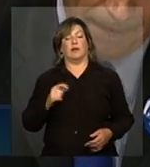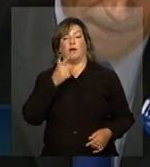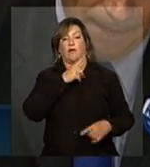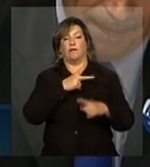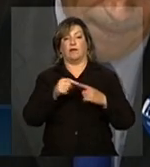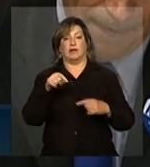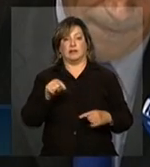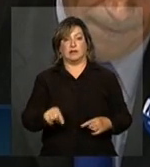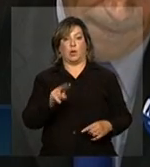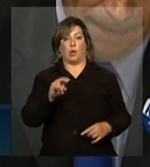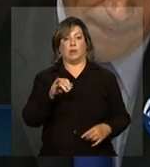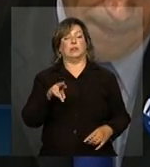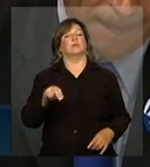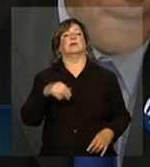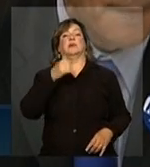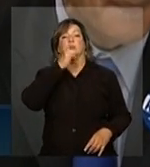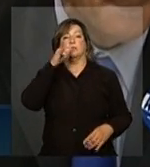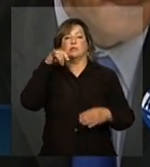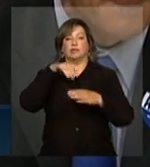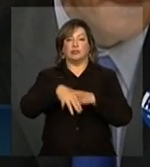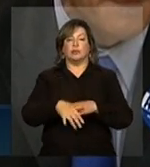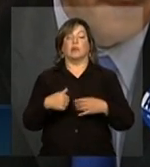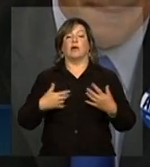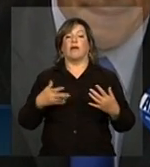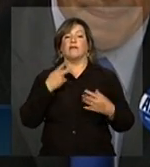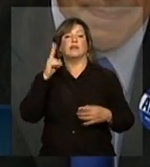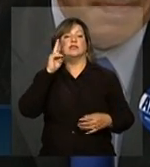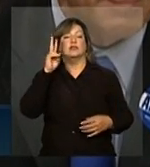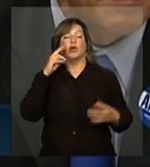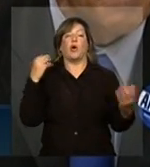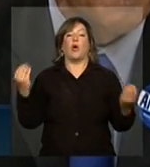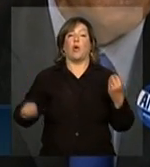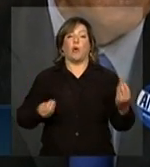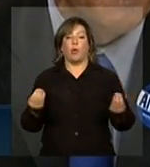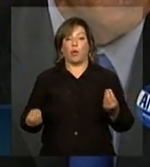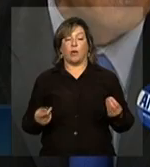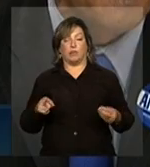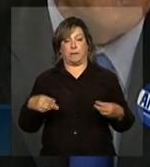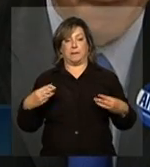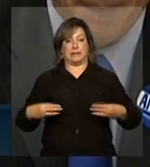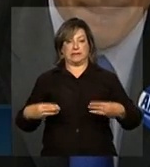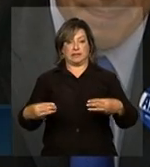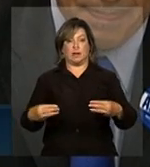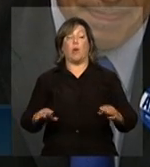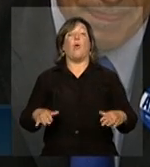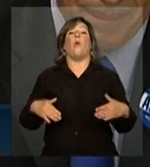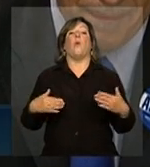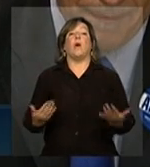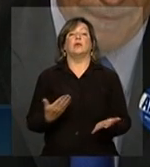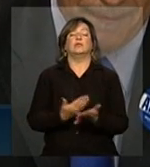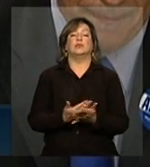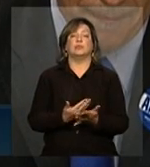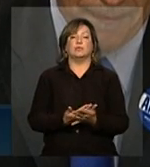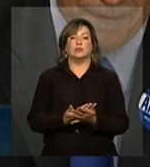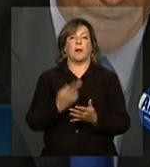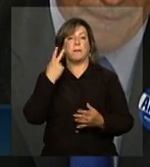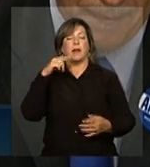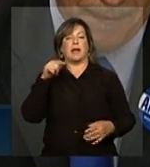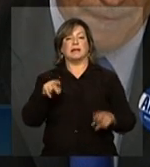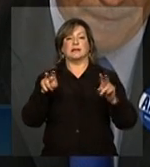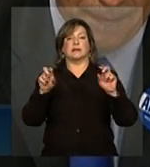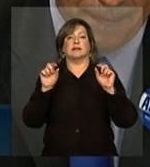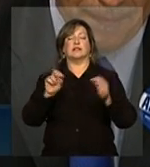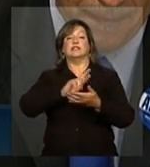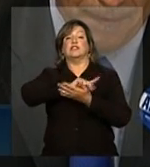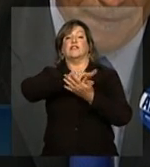e consórcio, que é de uma usina hidrelétrica. Eu queria saber do Ministério quais são os estudos para essa questão de